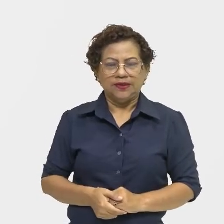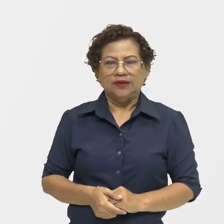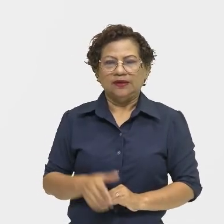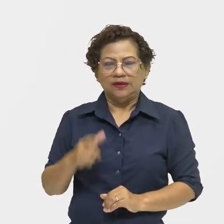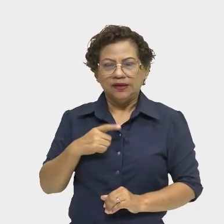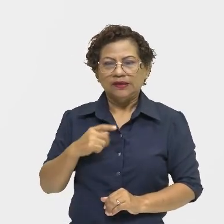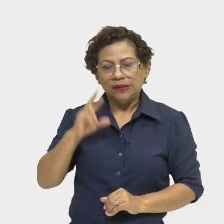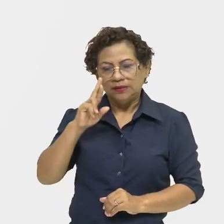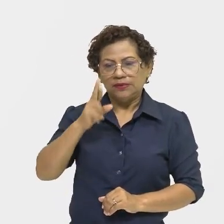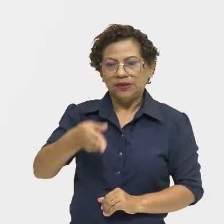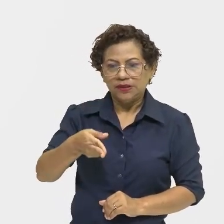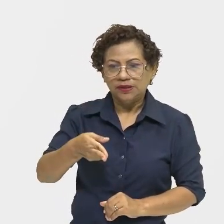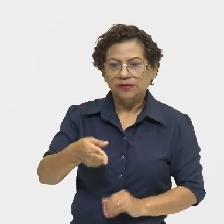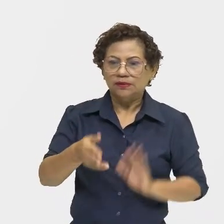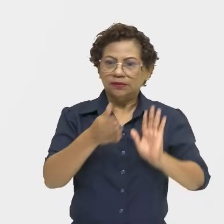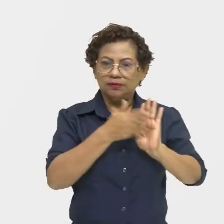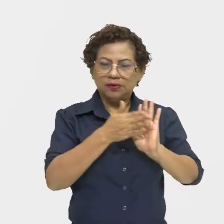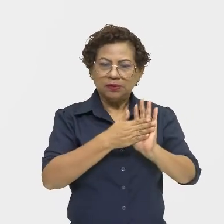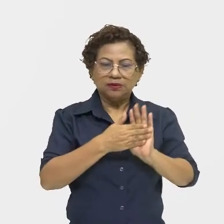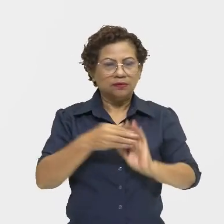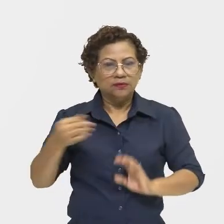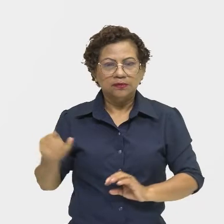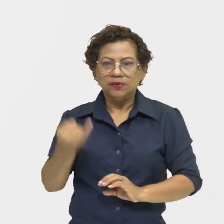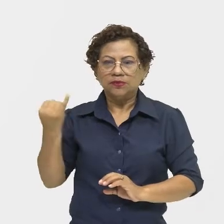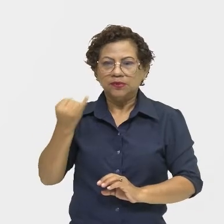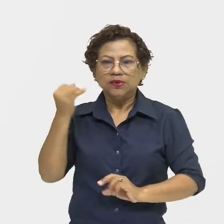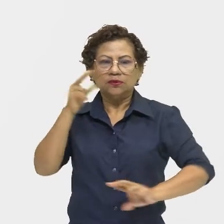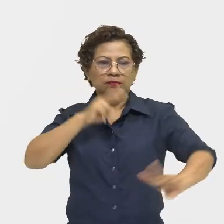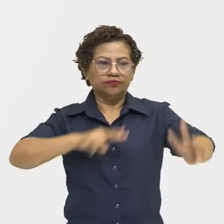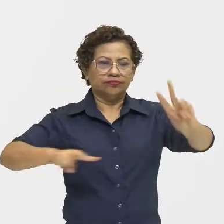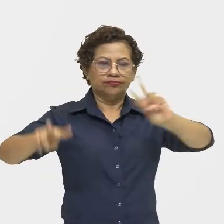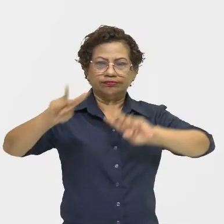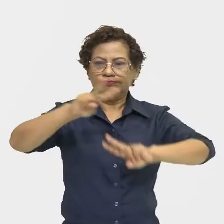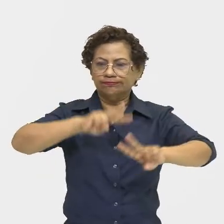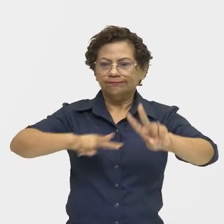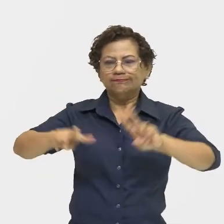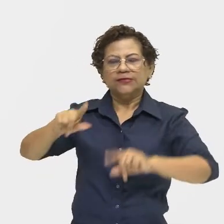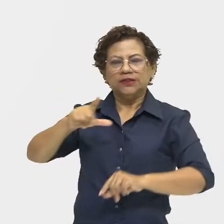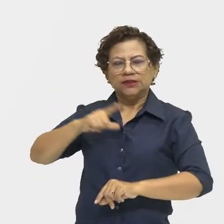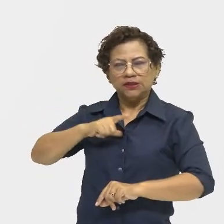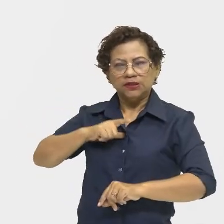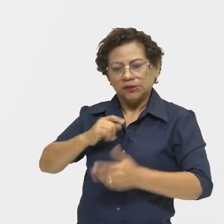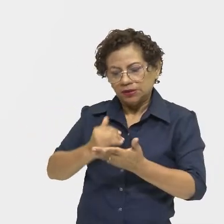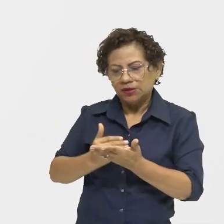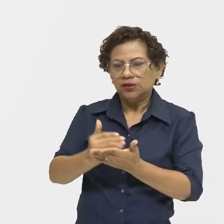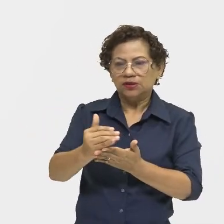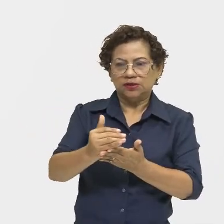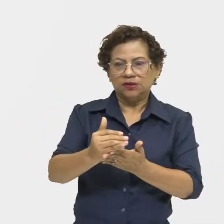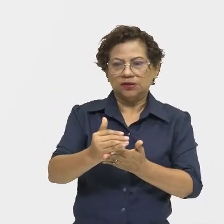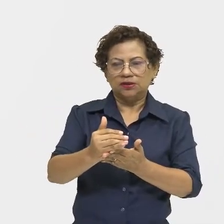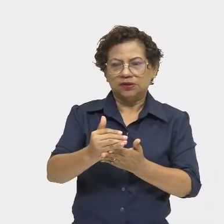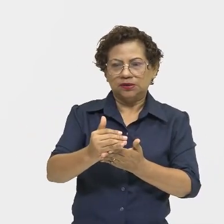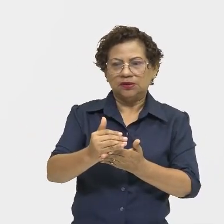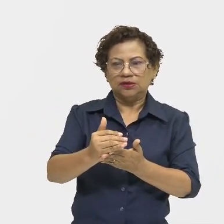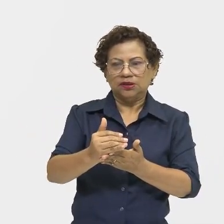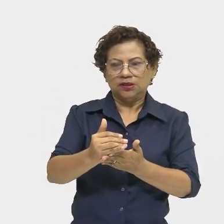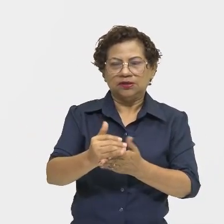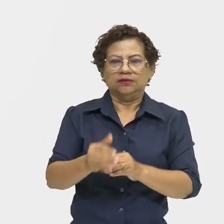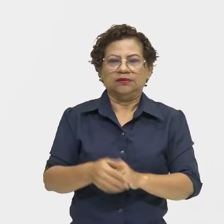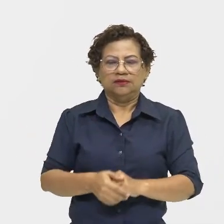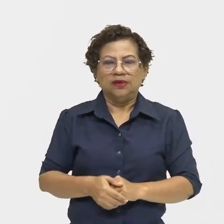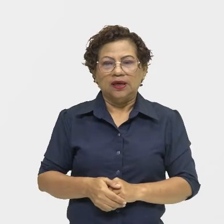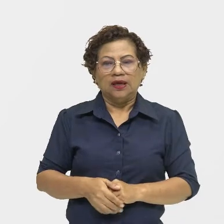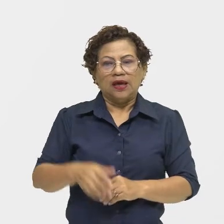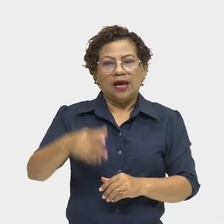seu propósito é impressionar os sentidos do observador, baseando-se no princípio segundo o qual a fé